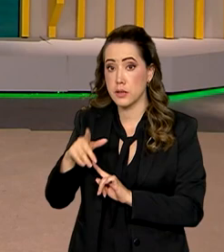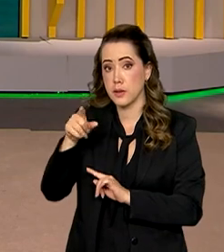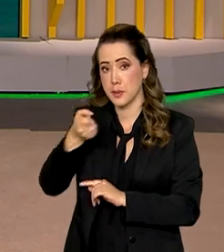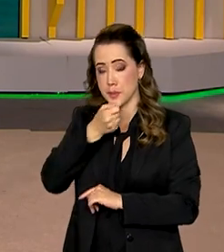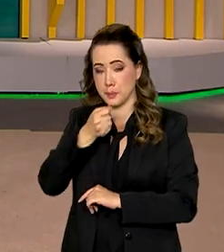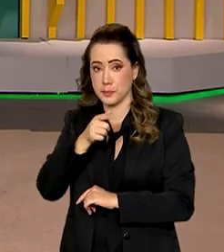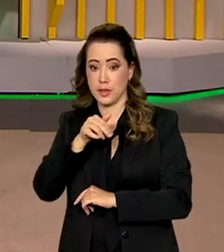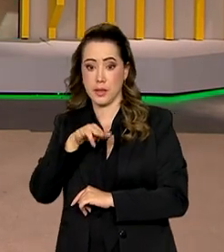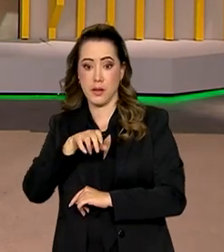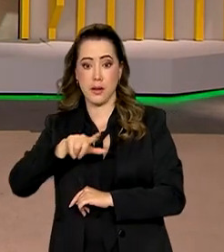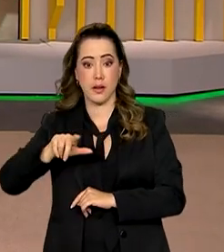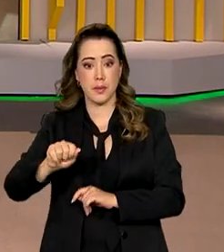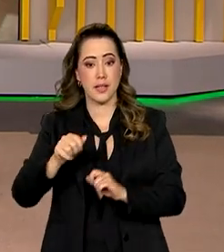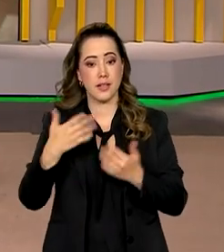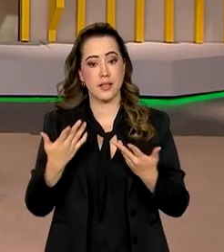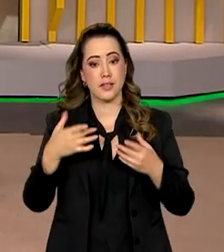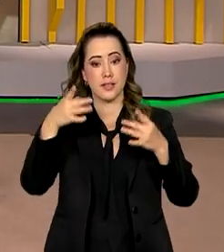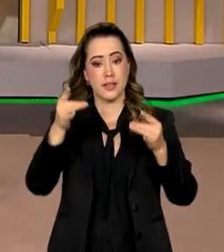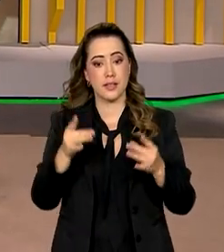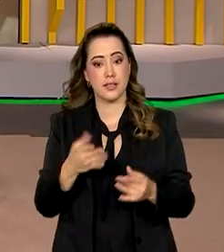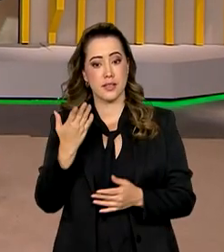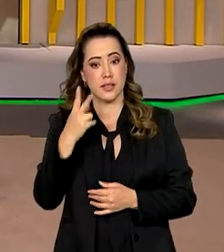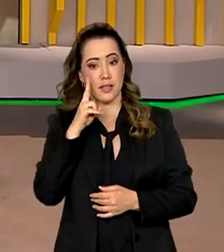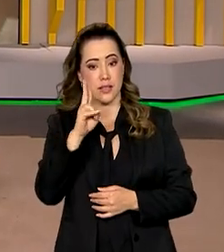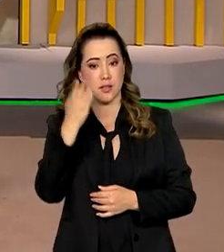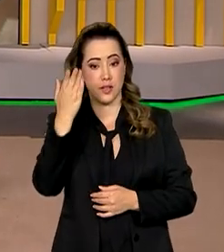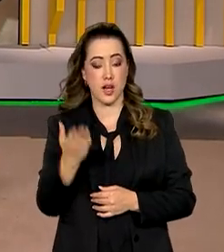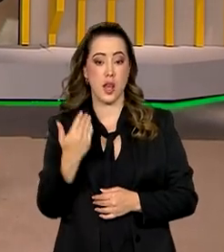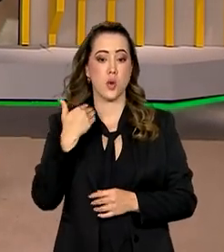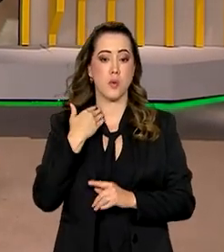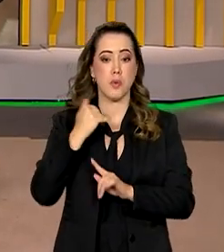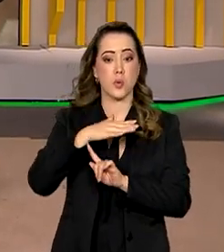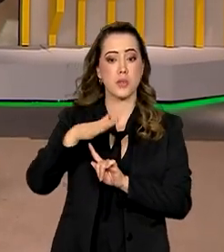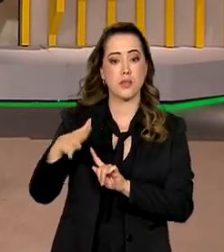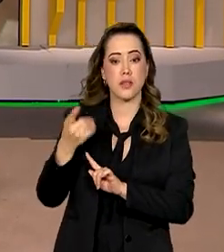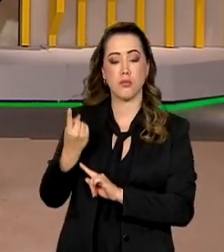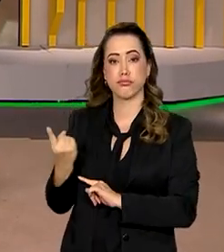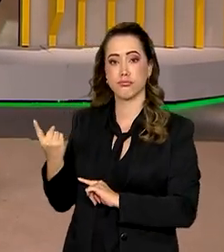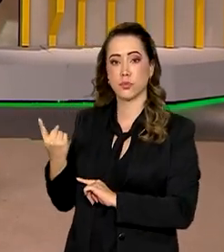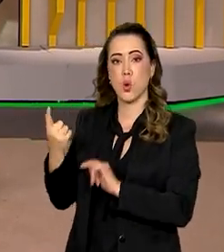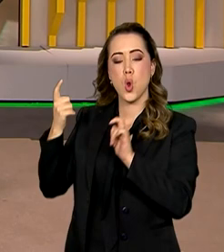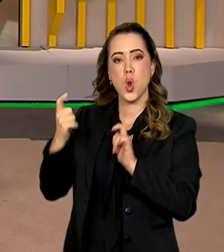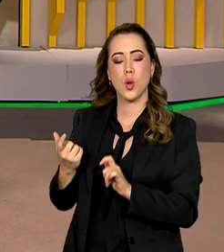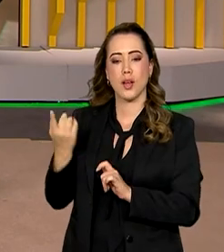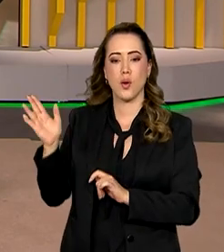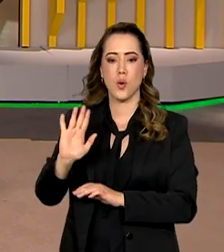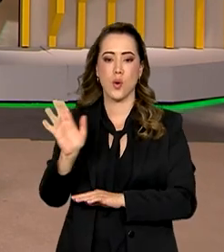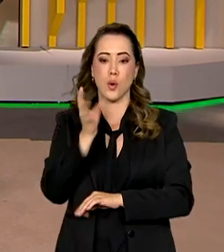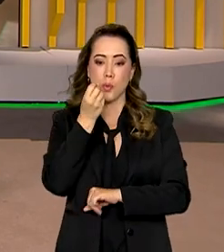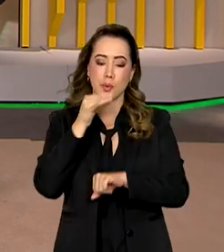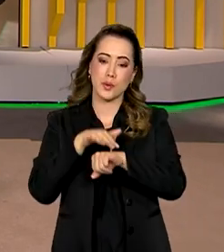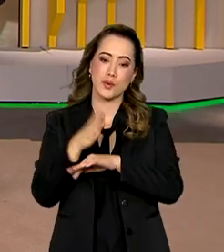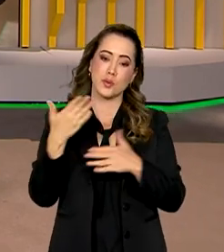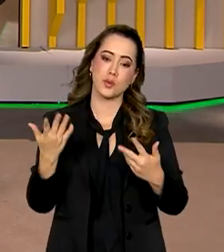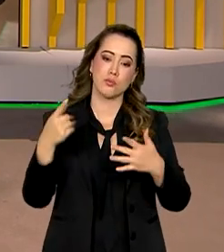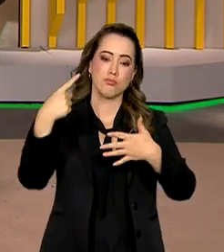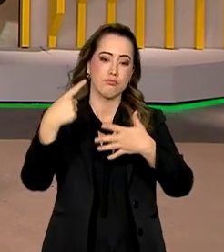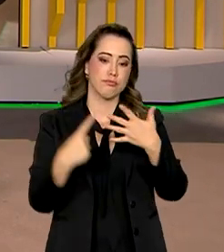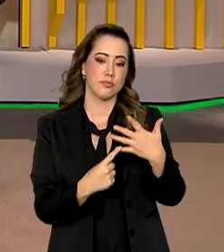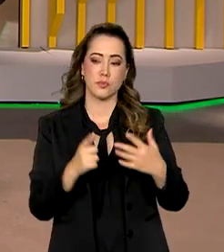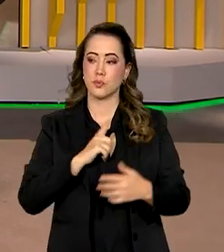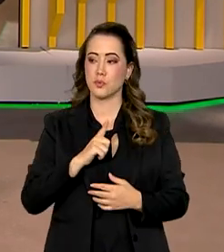é a repórter Gabriela Noronha, que está lá na frente do Banco Central, aqui em Brasília. Boa noite, Gabi. Quais as informações?